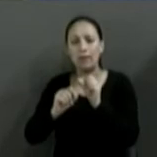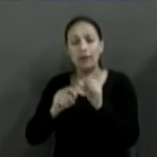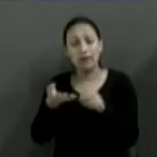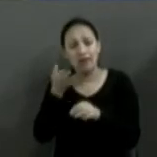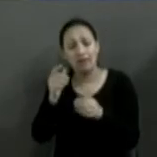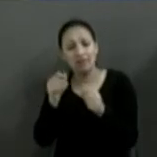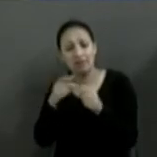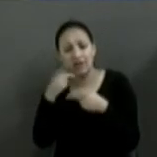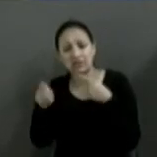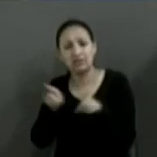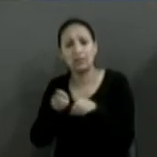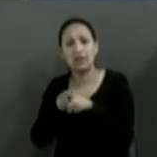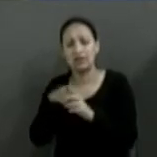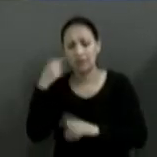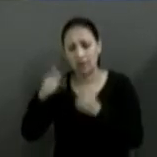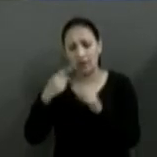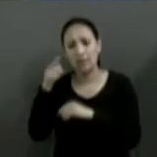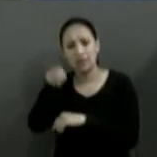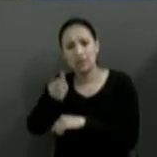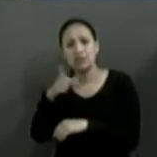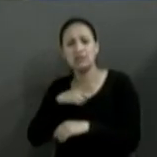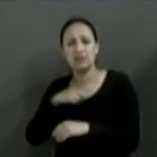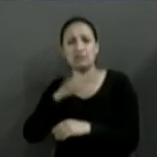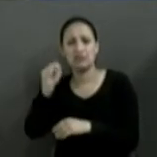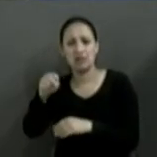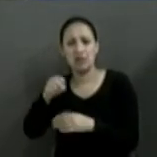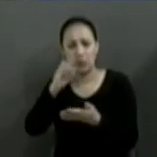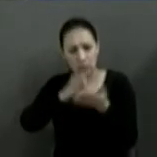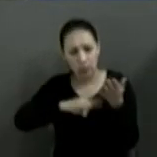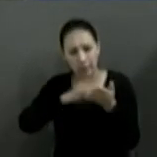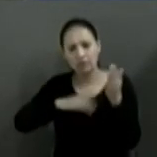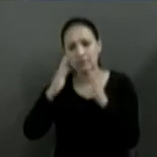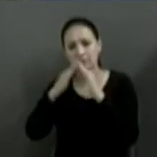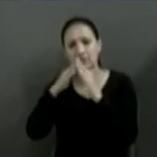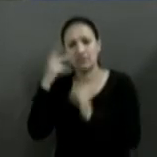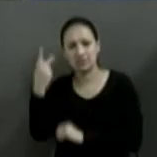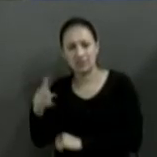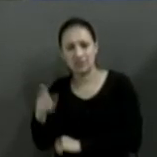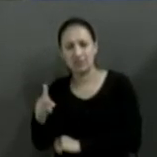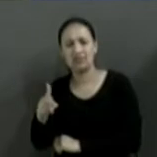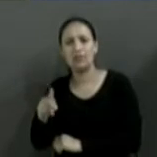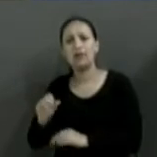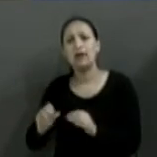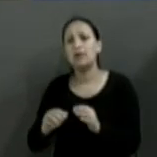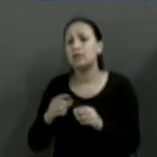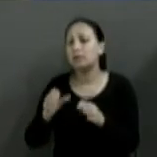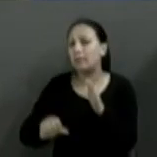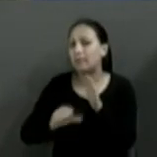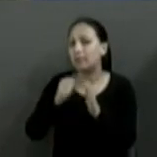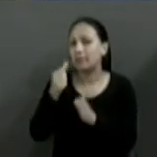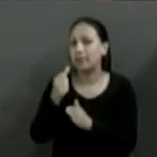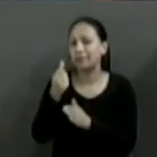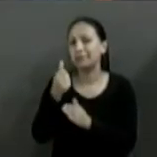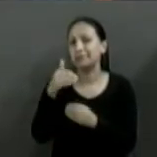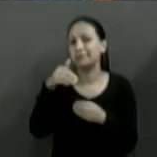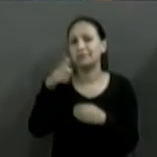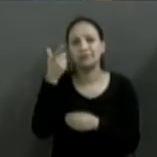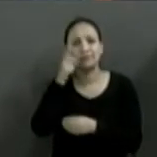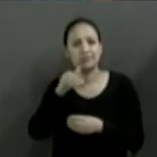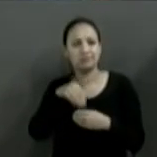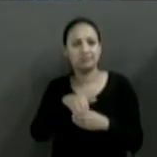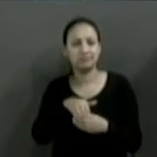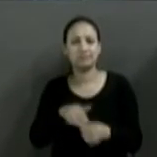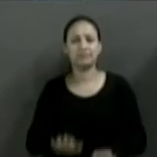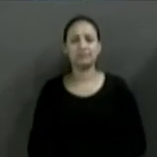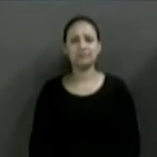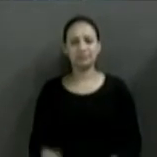dizer que vou trabalhar para que elas tenham as suas escrituras na mão dentro ainda do nosso primeiro mandato, se possível. Obrigado, candidato.